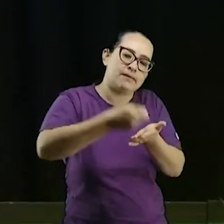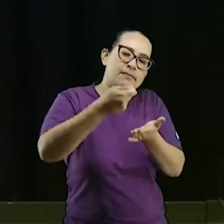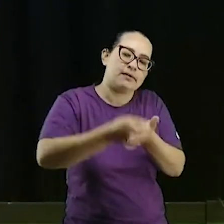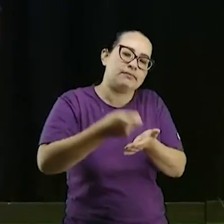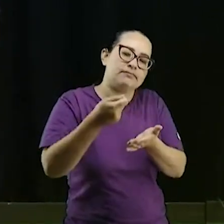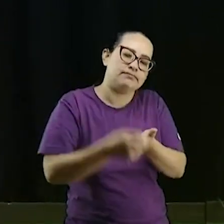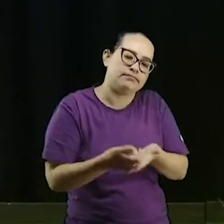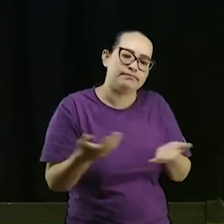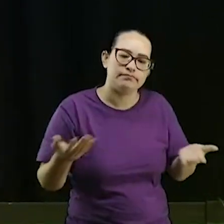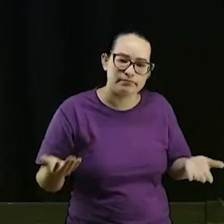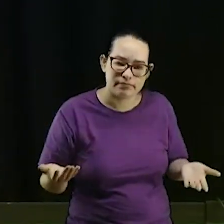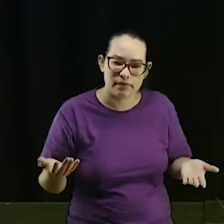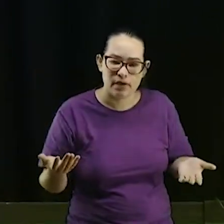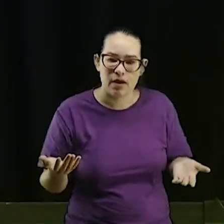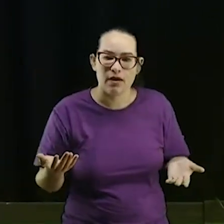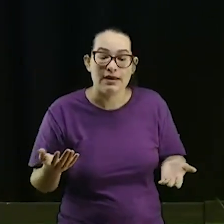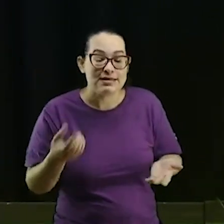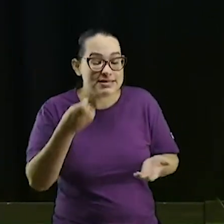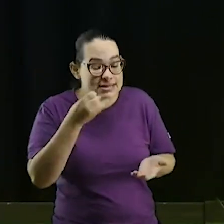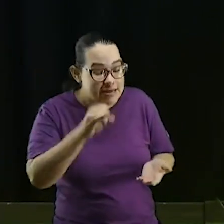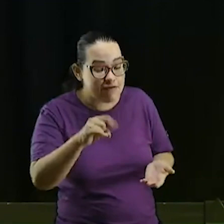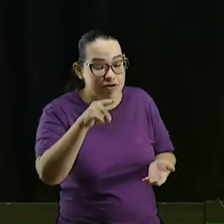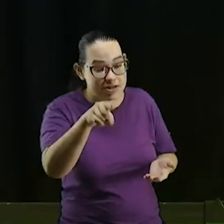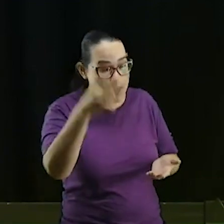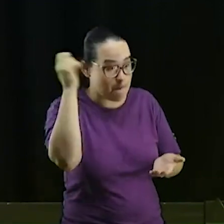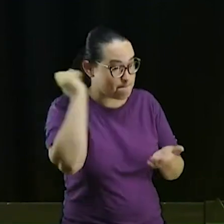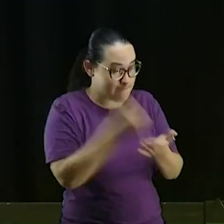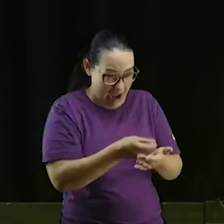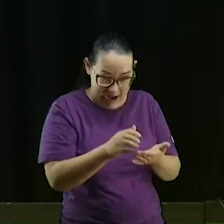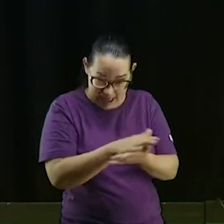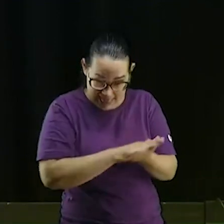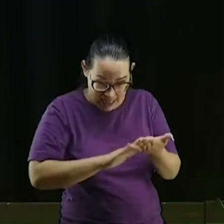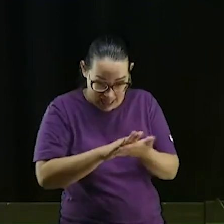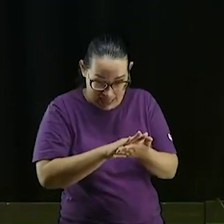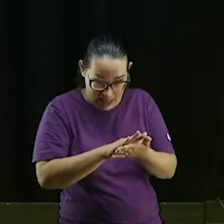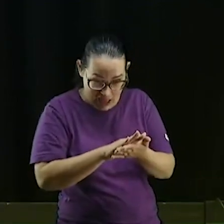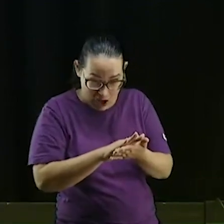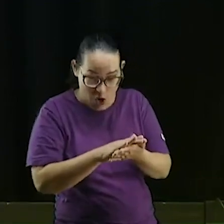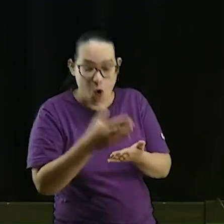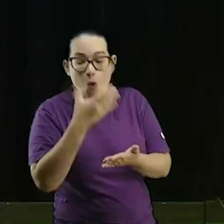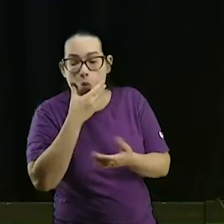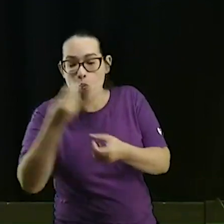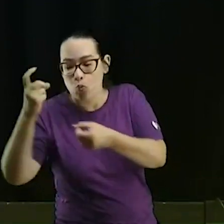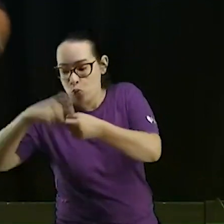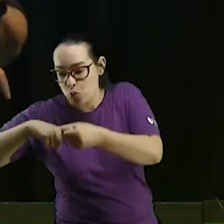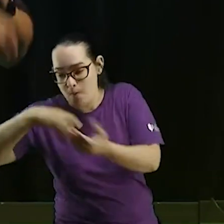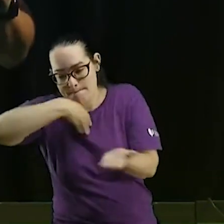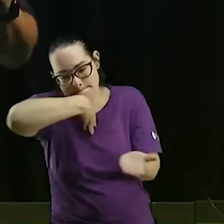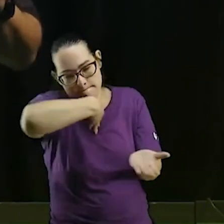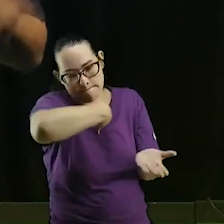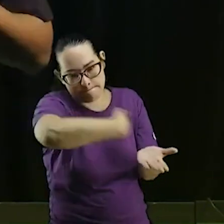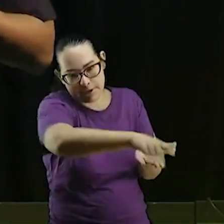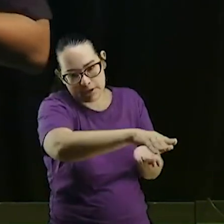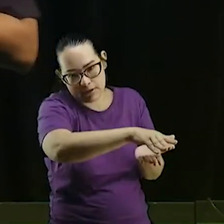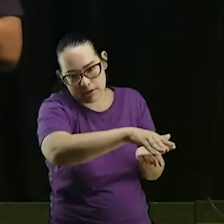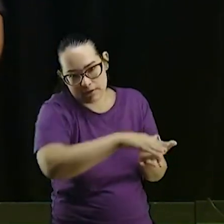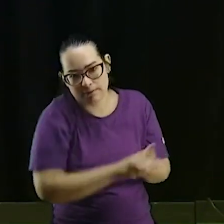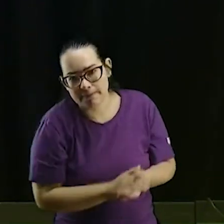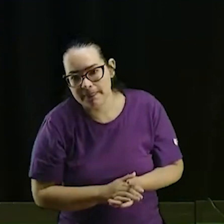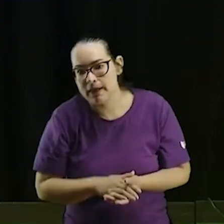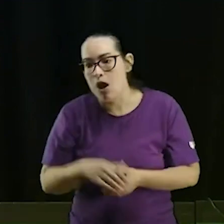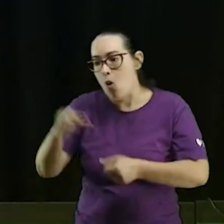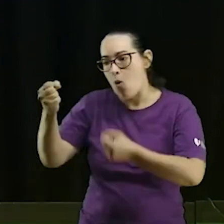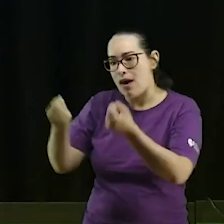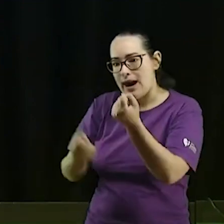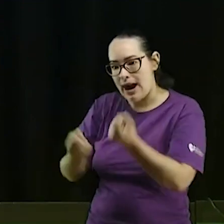ou então o senhorinho te manda embora você é despejado você deixa de pagar a prestação do seu carro da sua moto